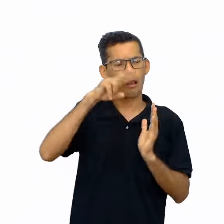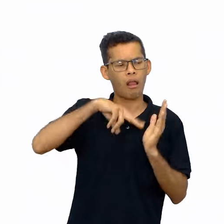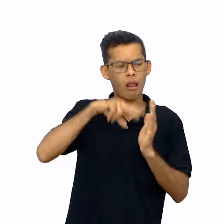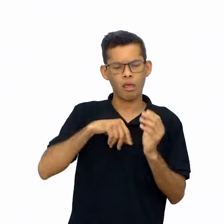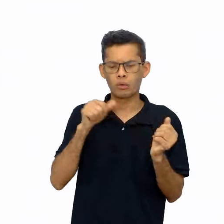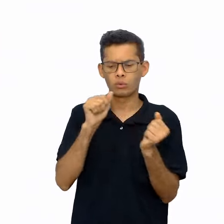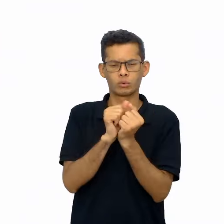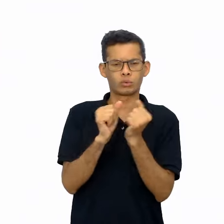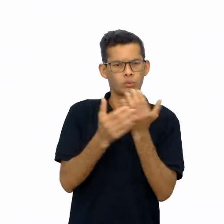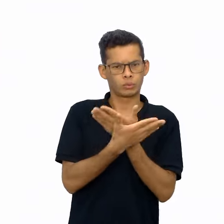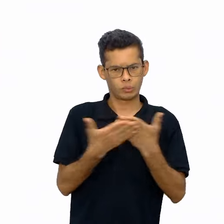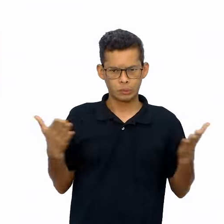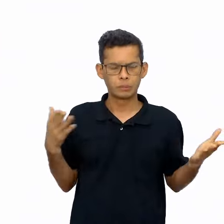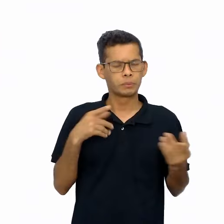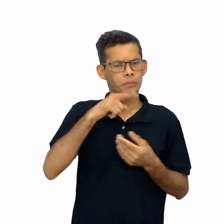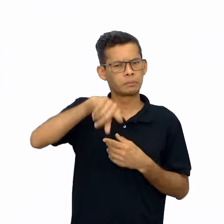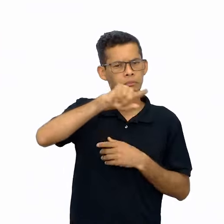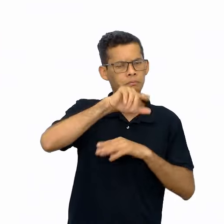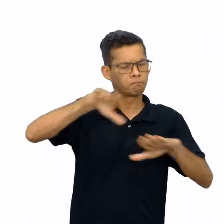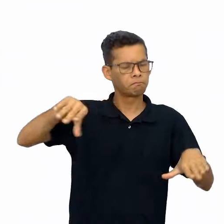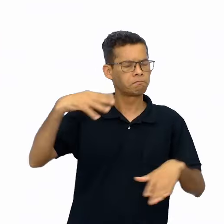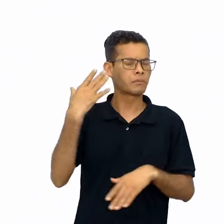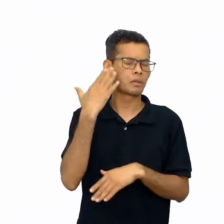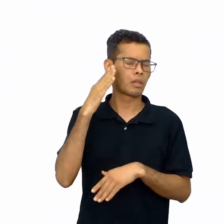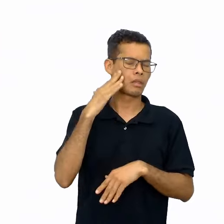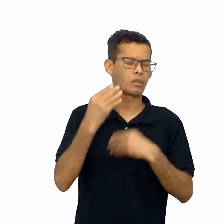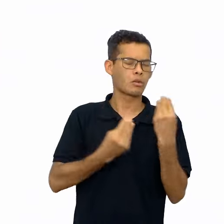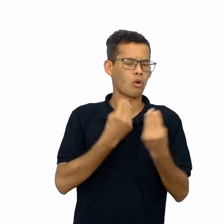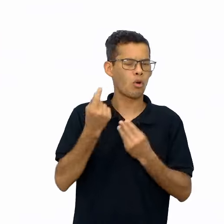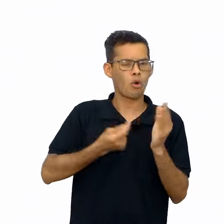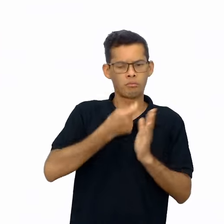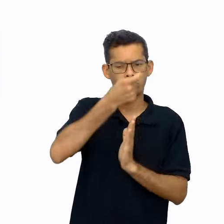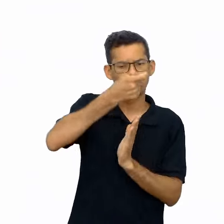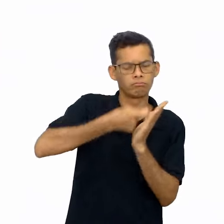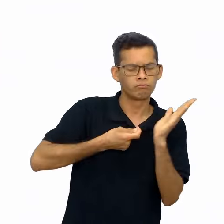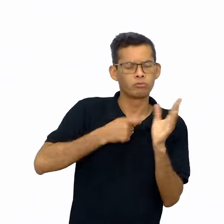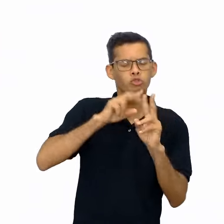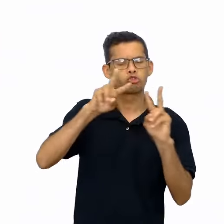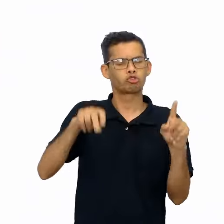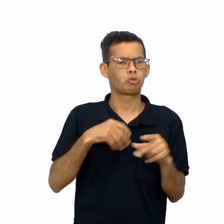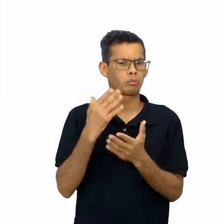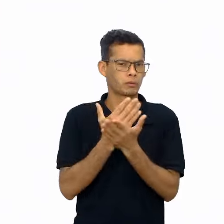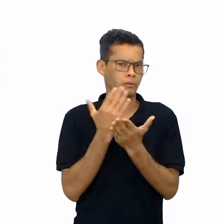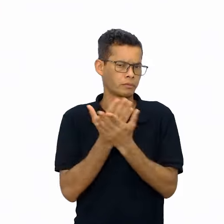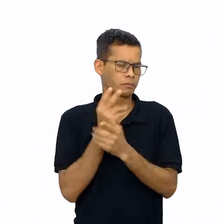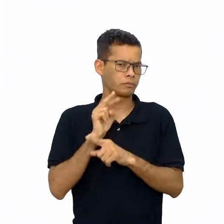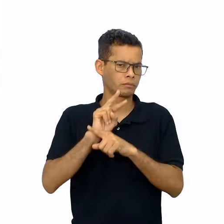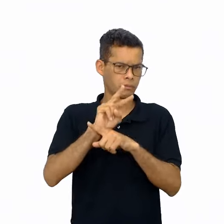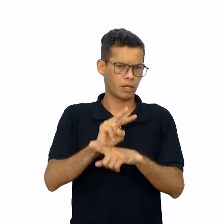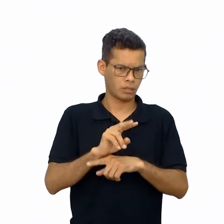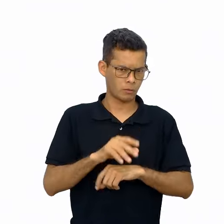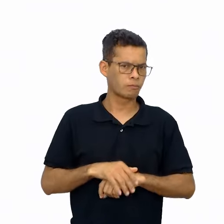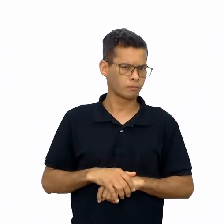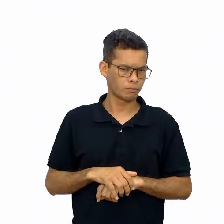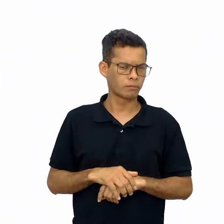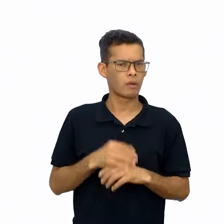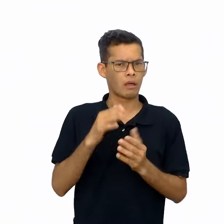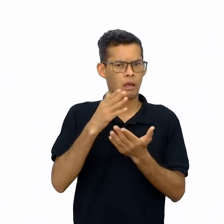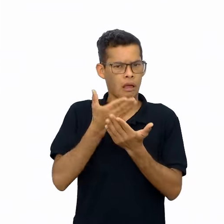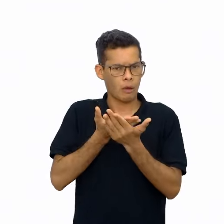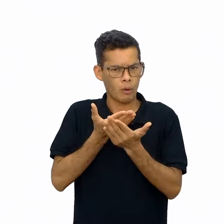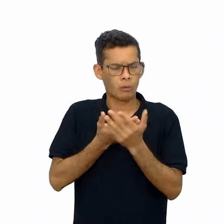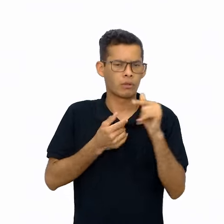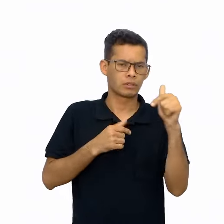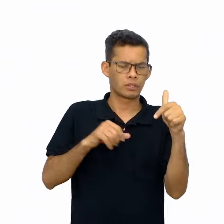compreendam como são escritas as recomendações acerca dos livros do seu empréstimo e do seu uso. As aulas 7 e 8